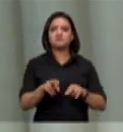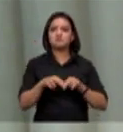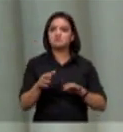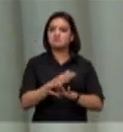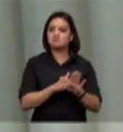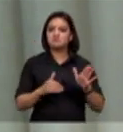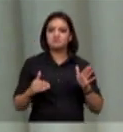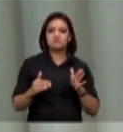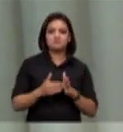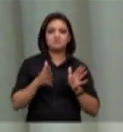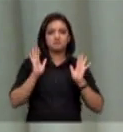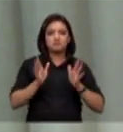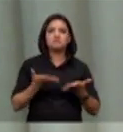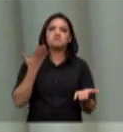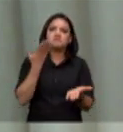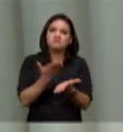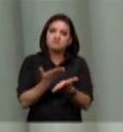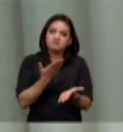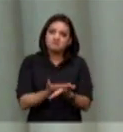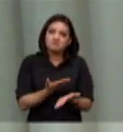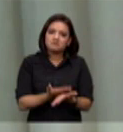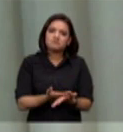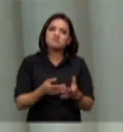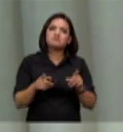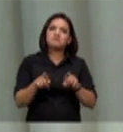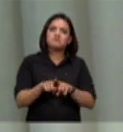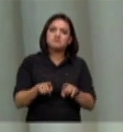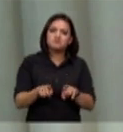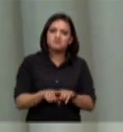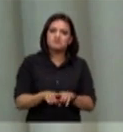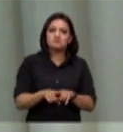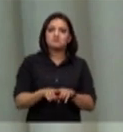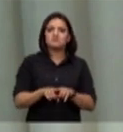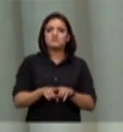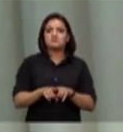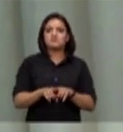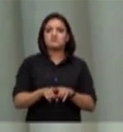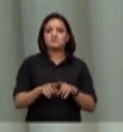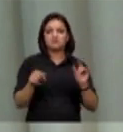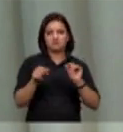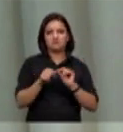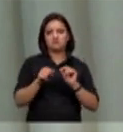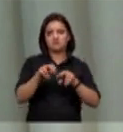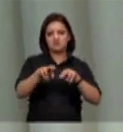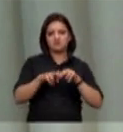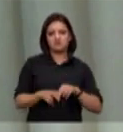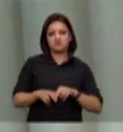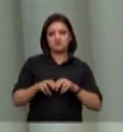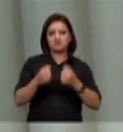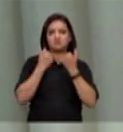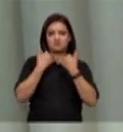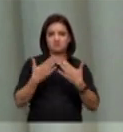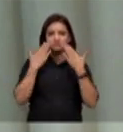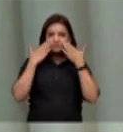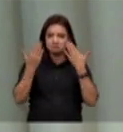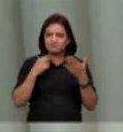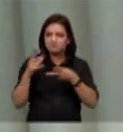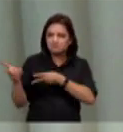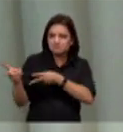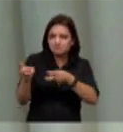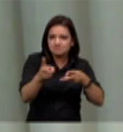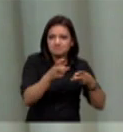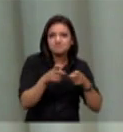a instrução profunda e multilateral que foi produzida nessa audiência pública e nos ulteriores